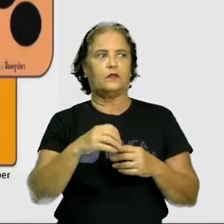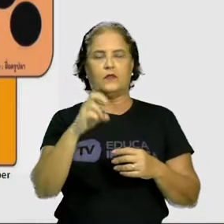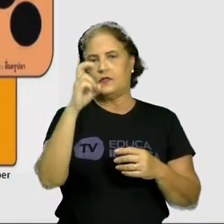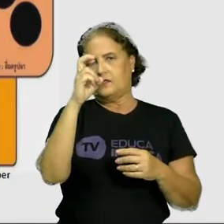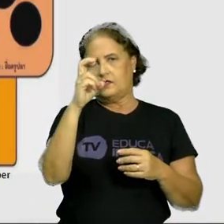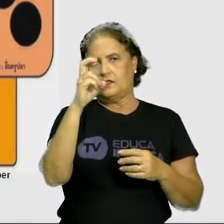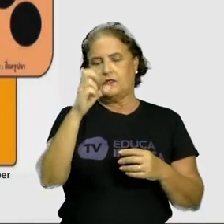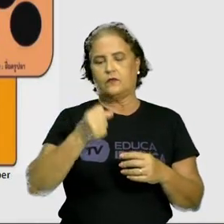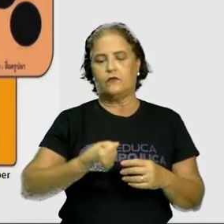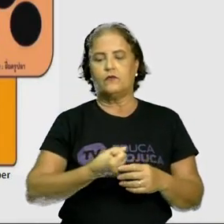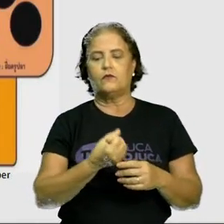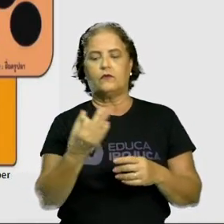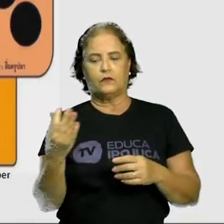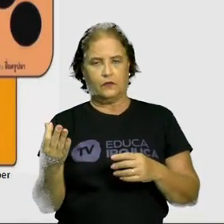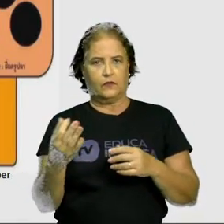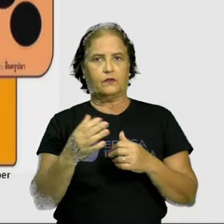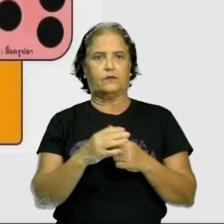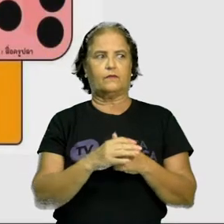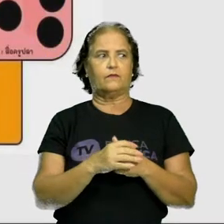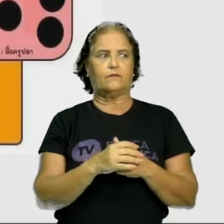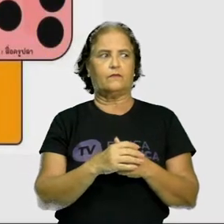cinco quantidades.